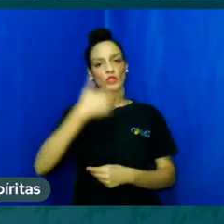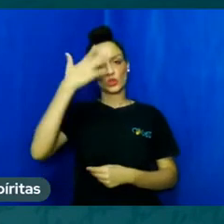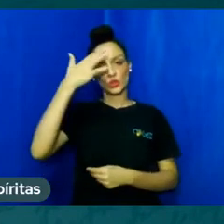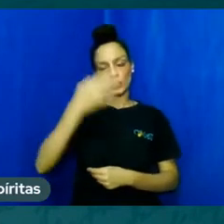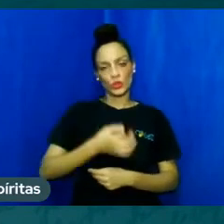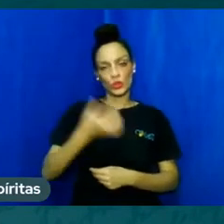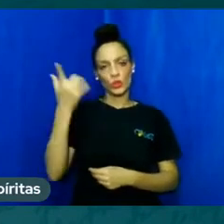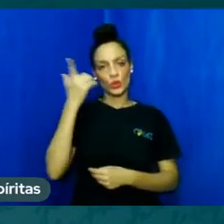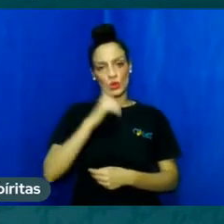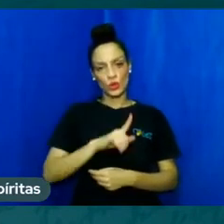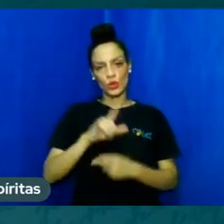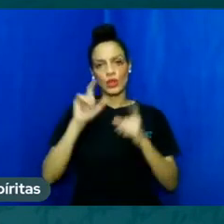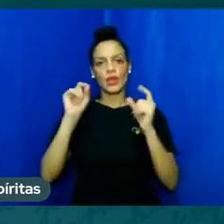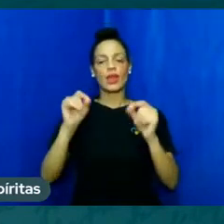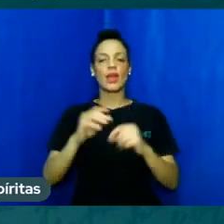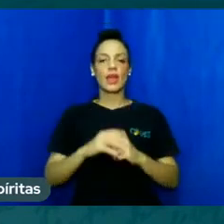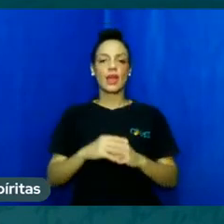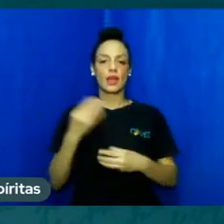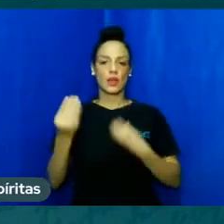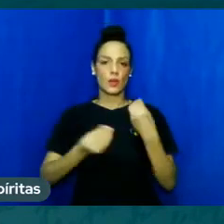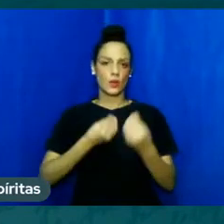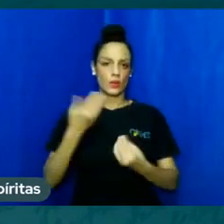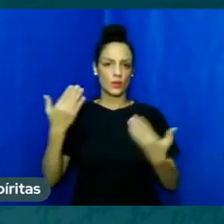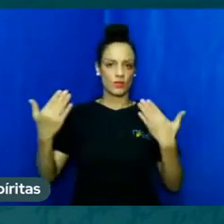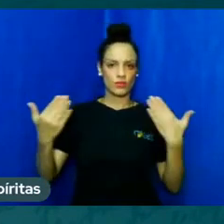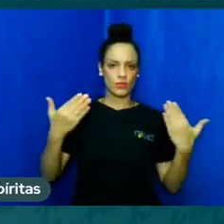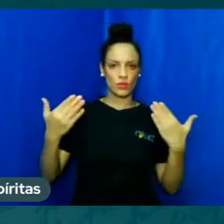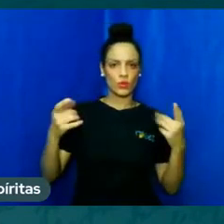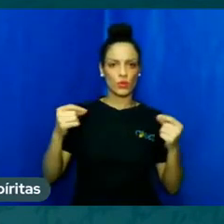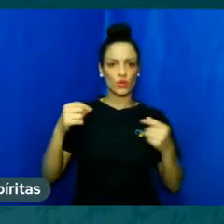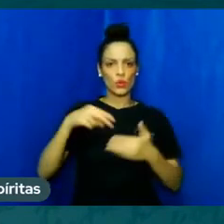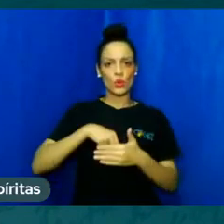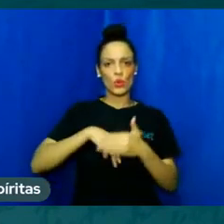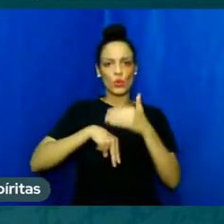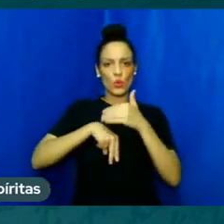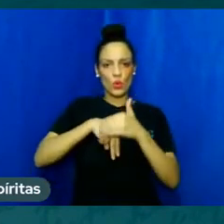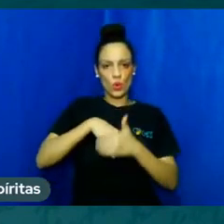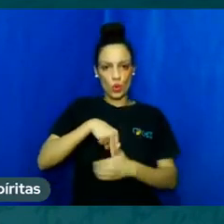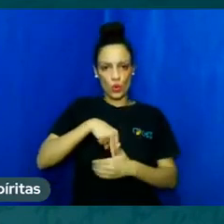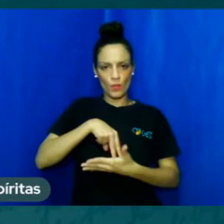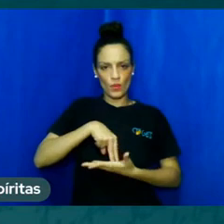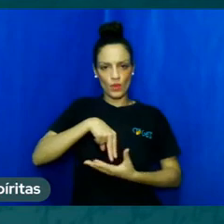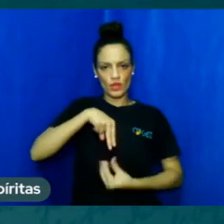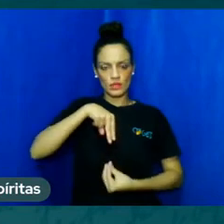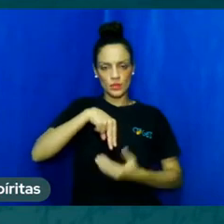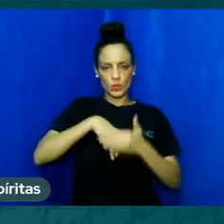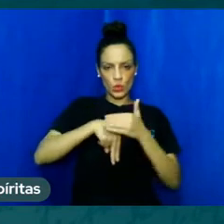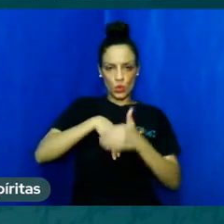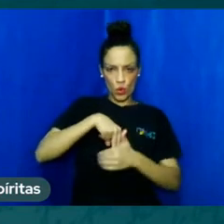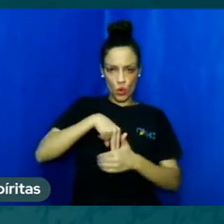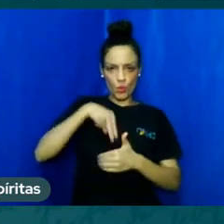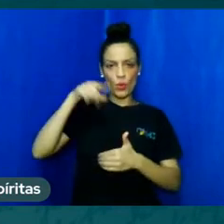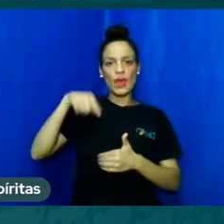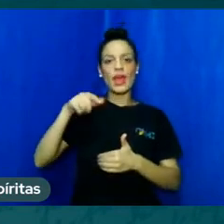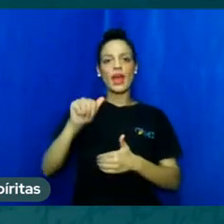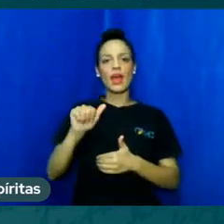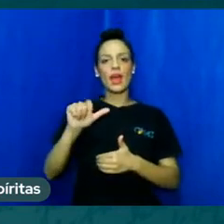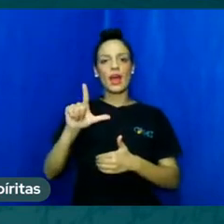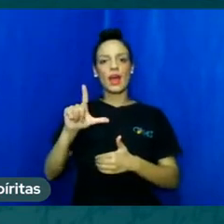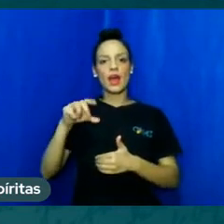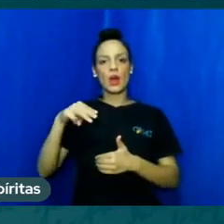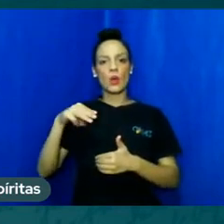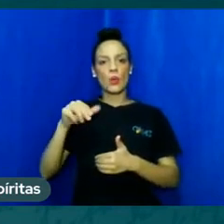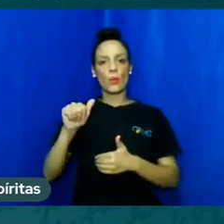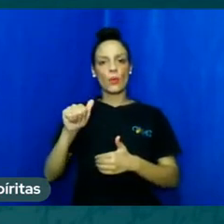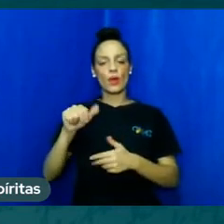direta, essa inter-relação corpo-espírito, chamaríamos de alma, o espírito que está encarnado.